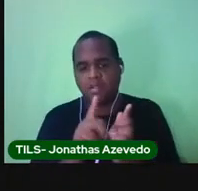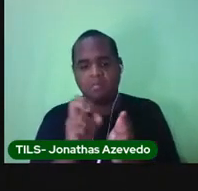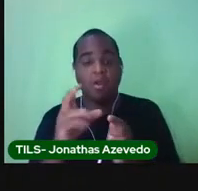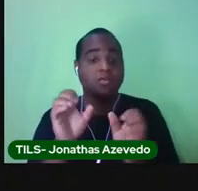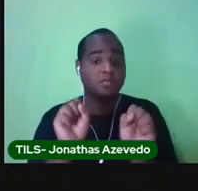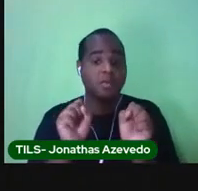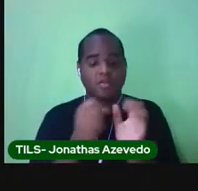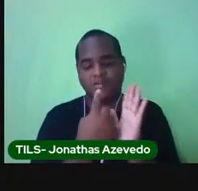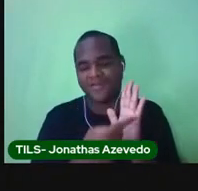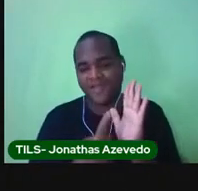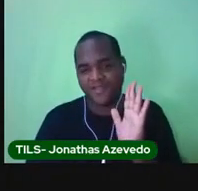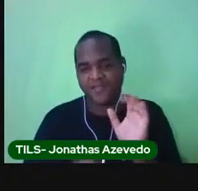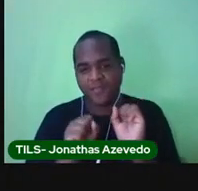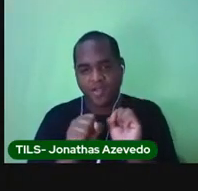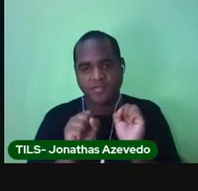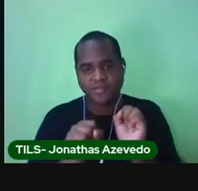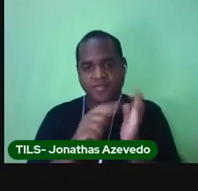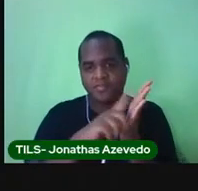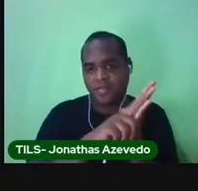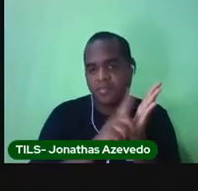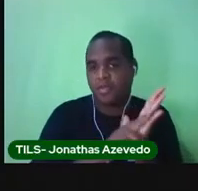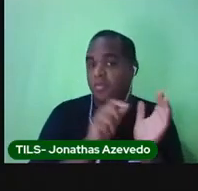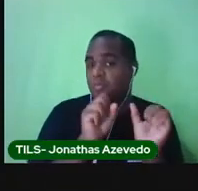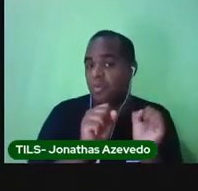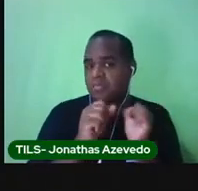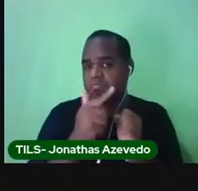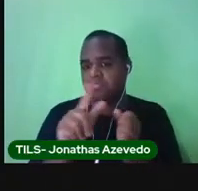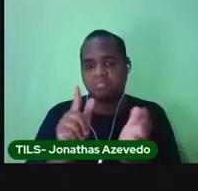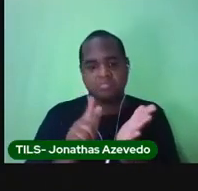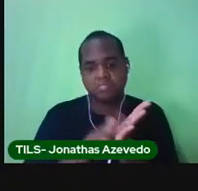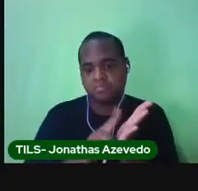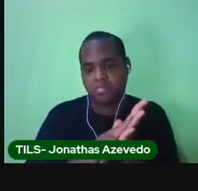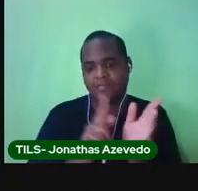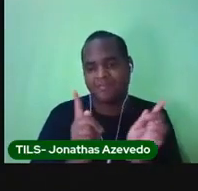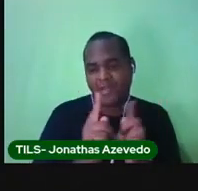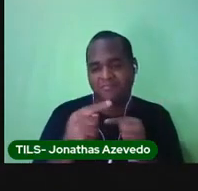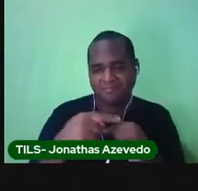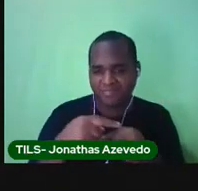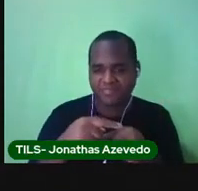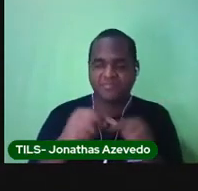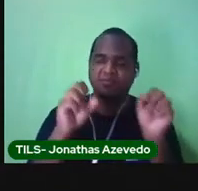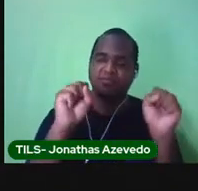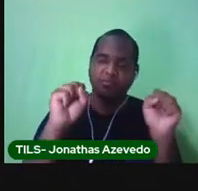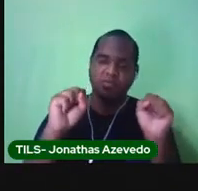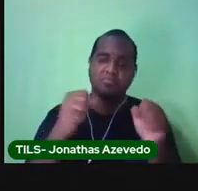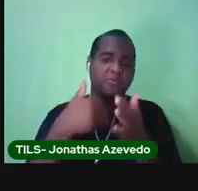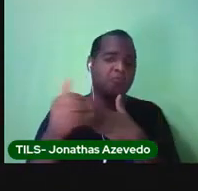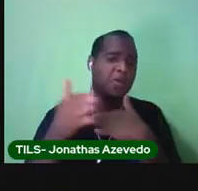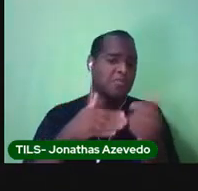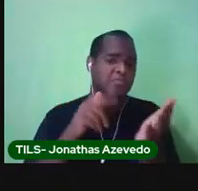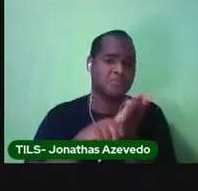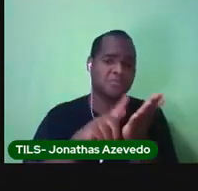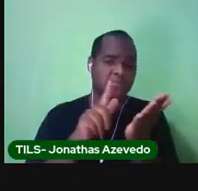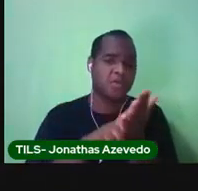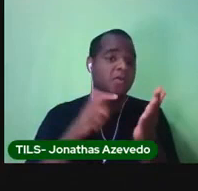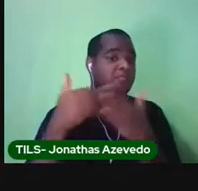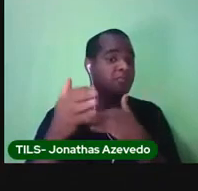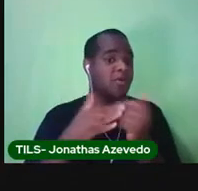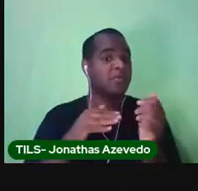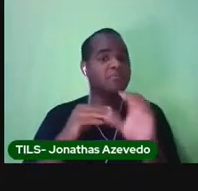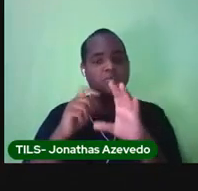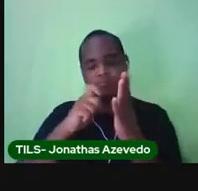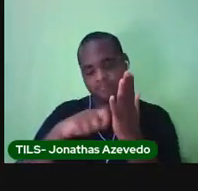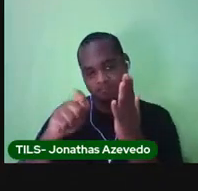caderno, pode ser um pedaço de papel em branco, qualquer tipo de papel. Você escreve o recadinho,